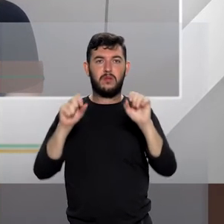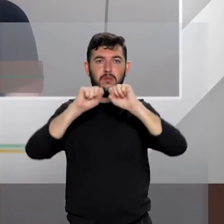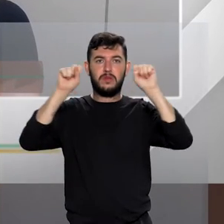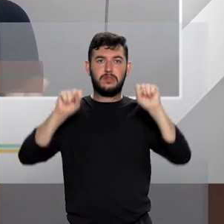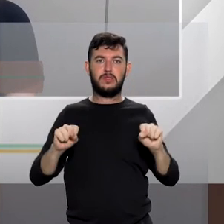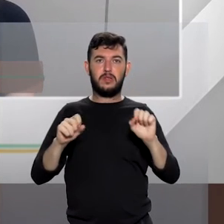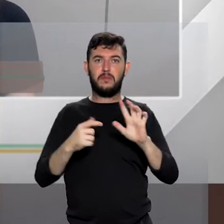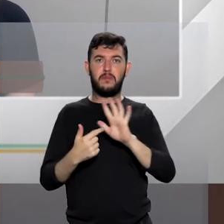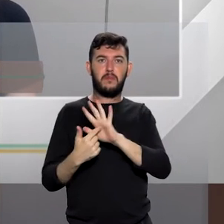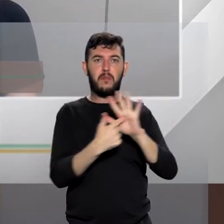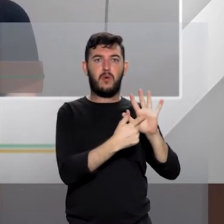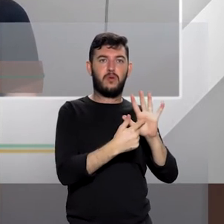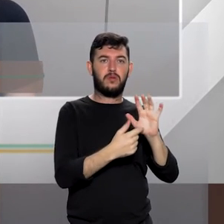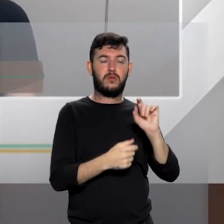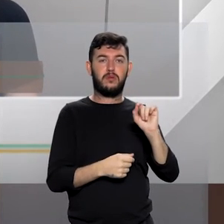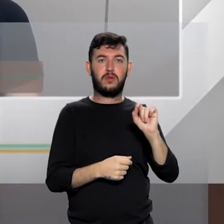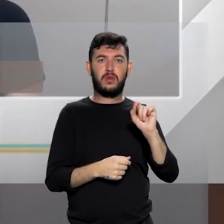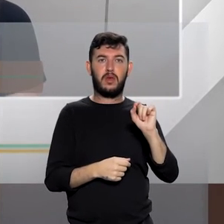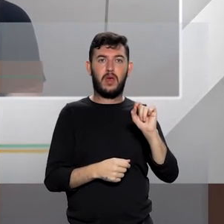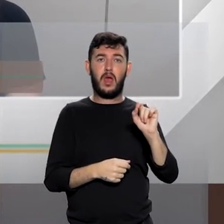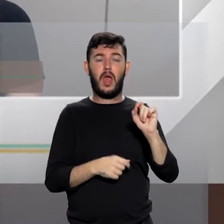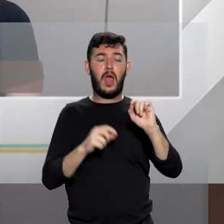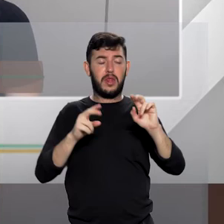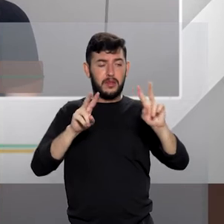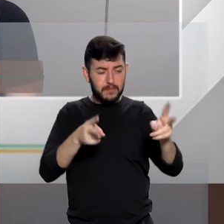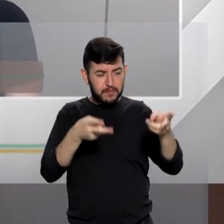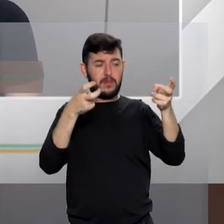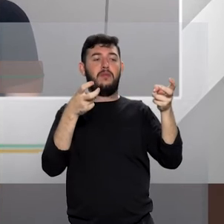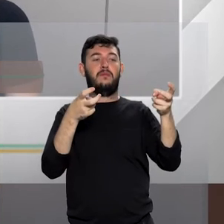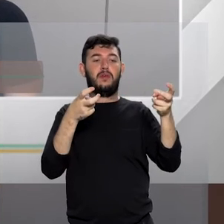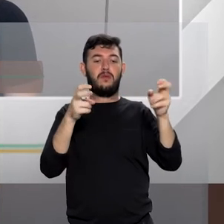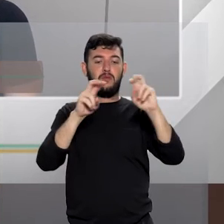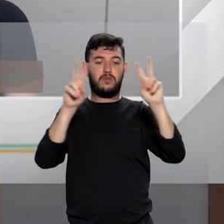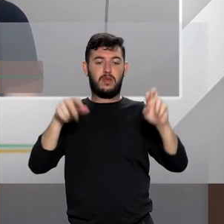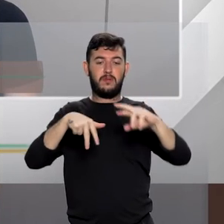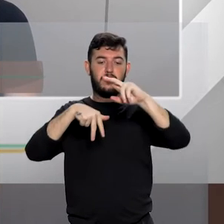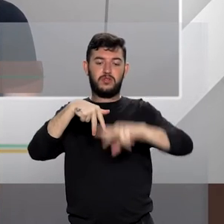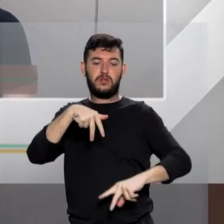se dá para esse olhar denominado perspectiva de gênero.